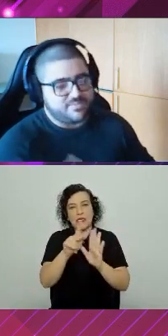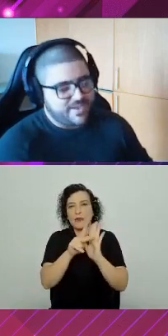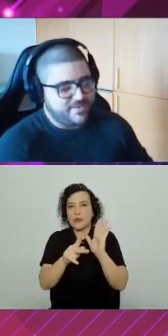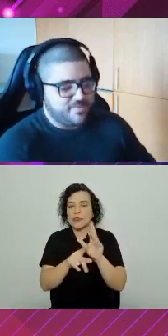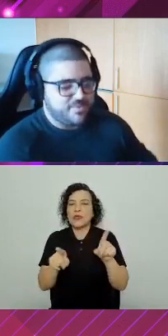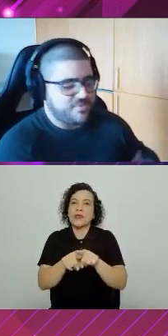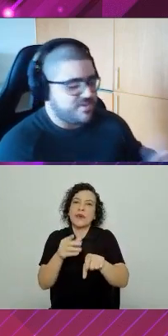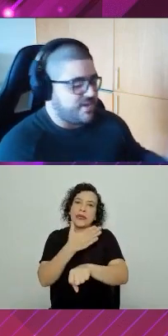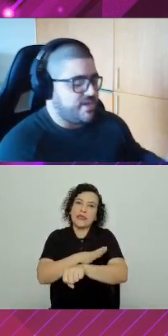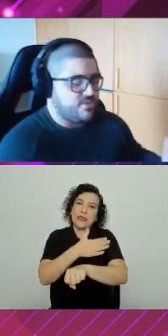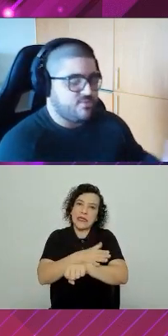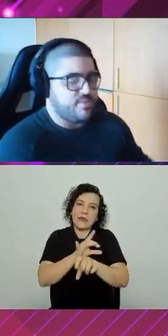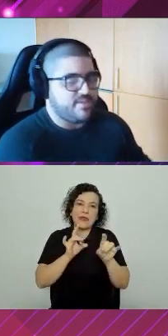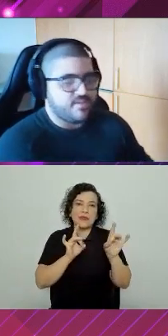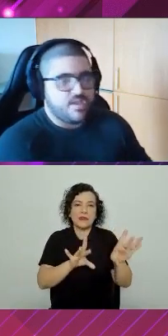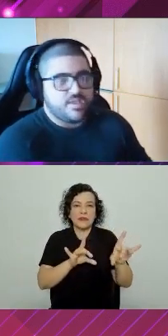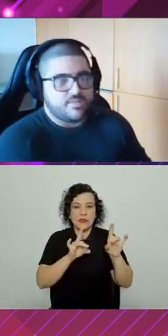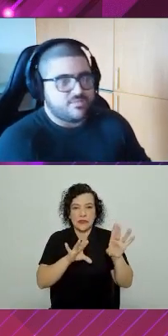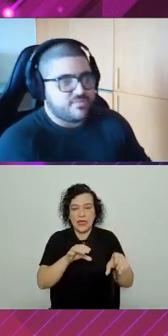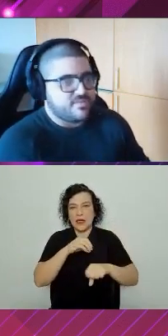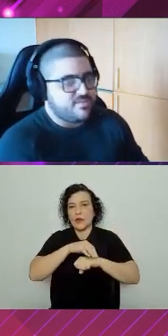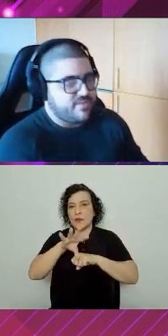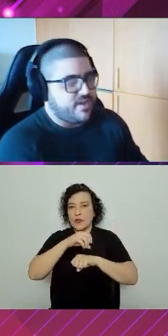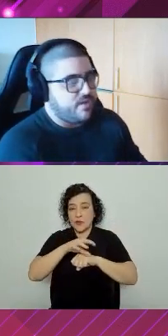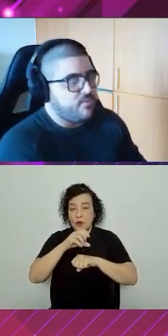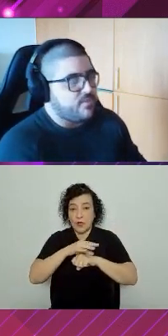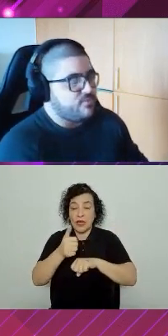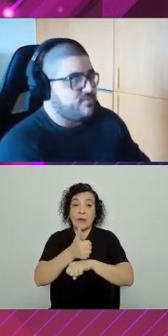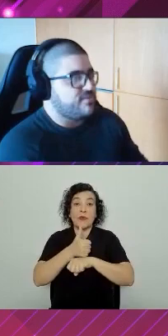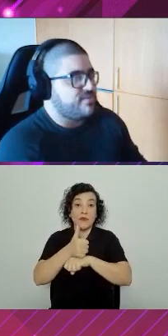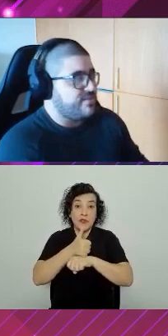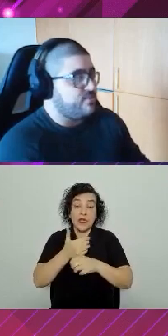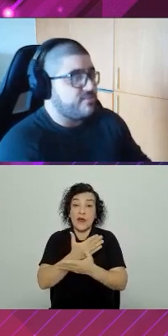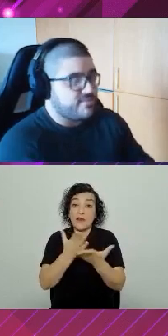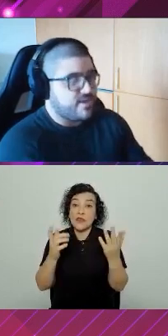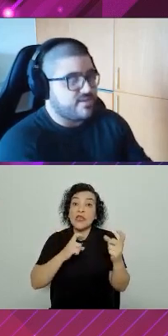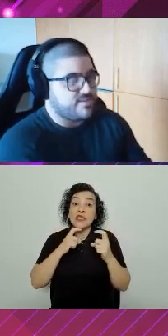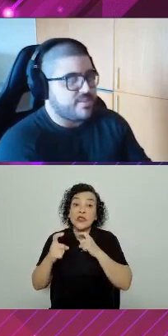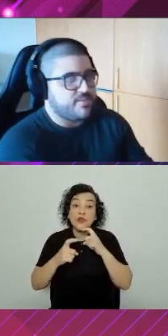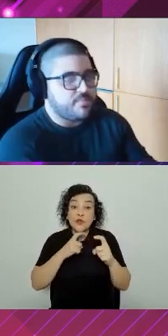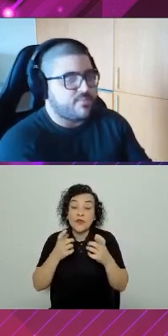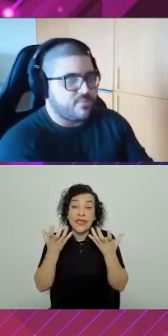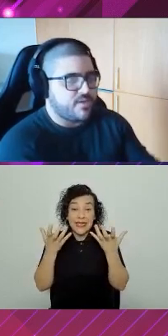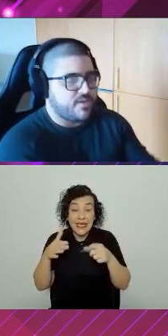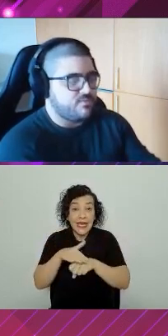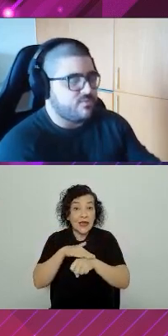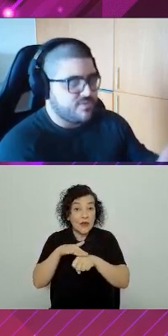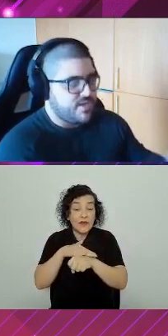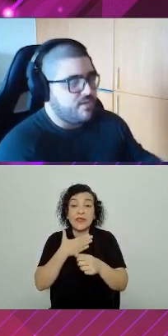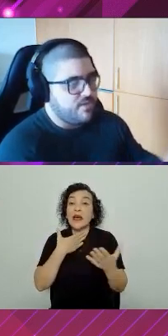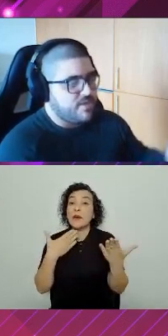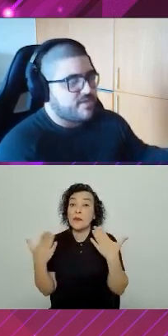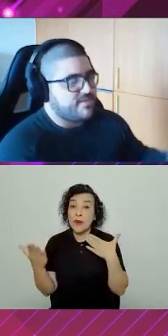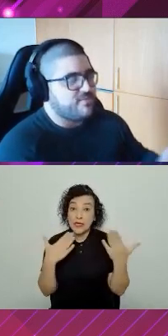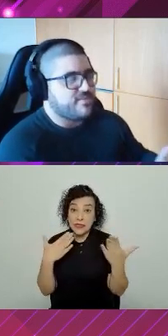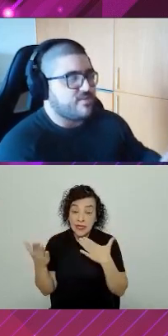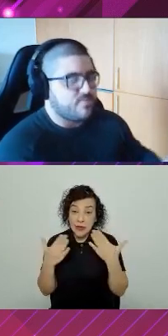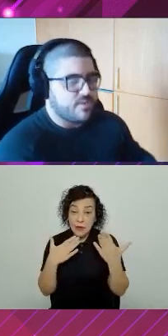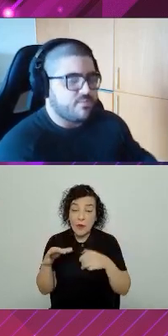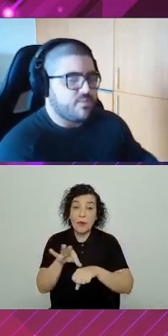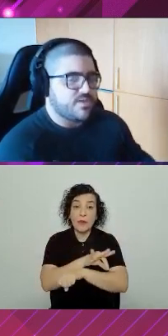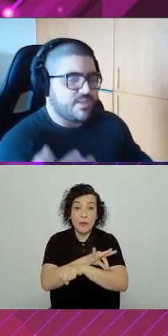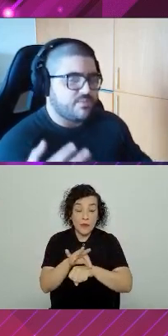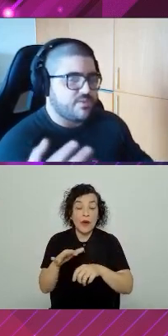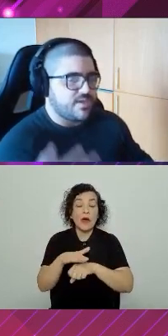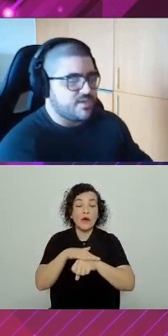treinamento técnico, mentoria de carreira e tudo mais. Então, se você tiver alguma dúvida, quiser conversar, quiser bater um papo sobre arquitetura no geral, quiser conversar